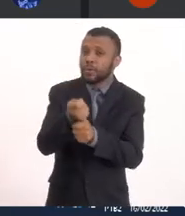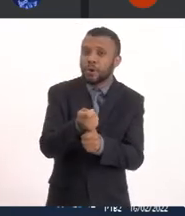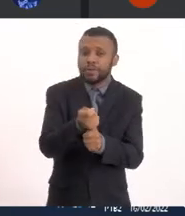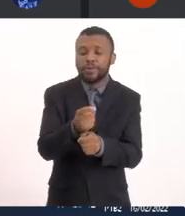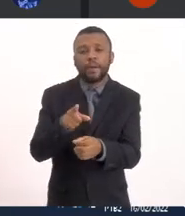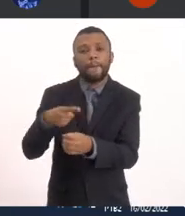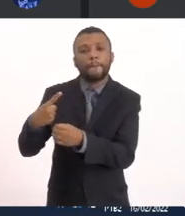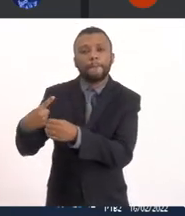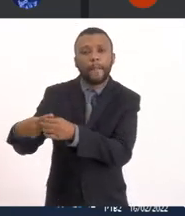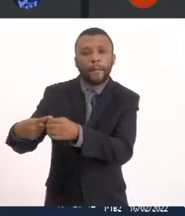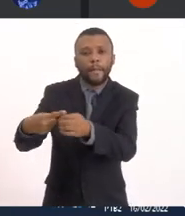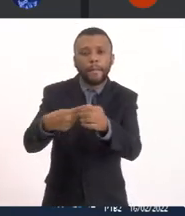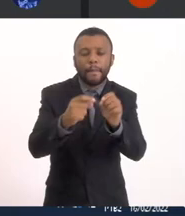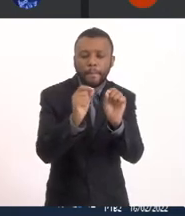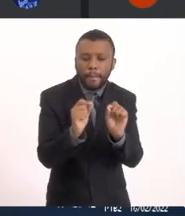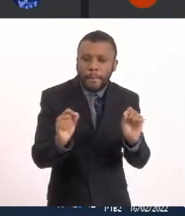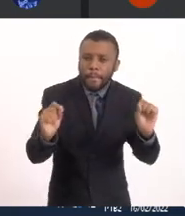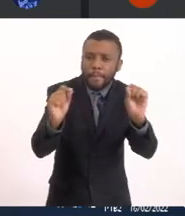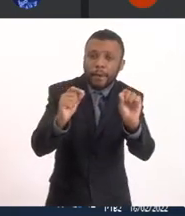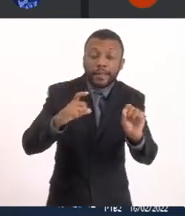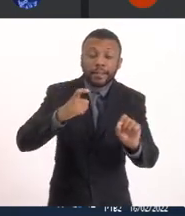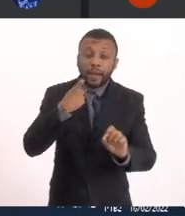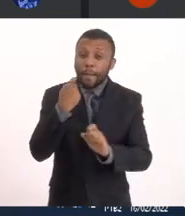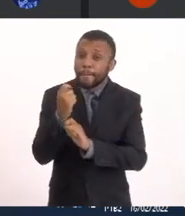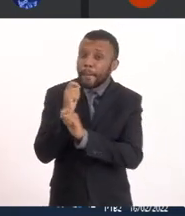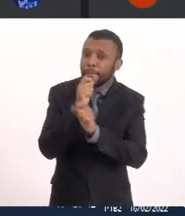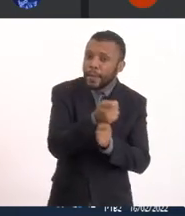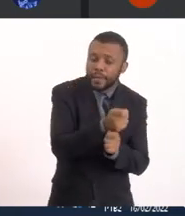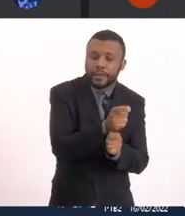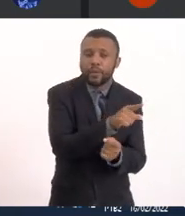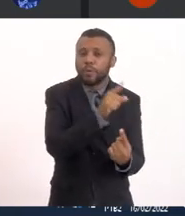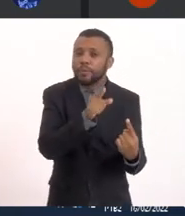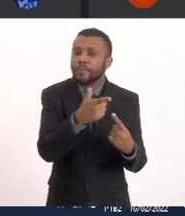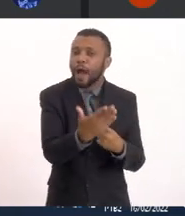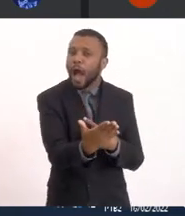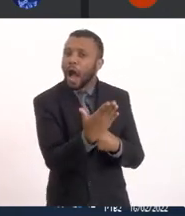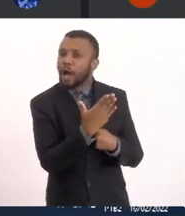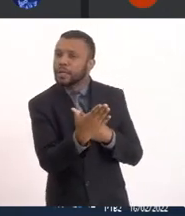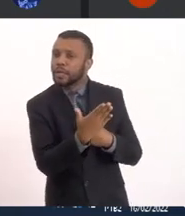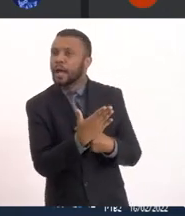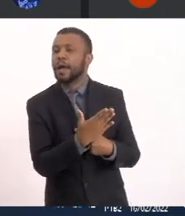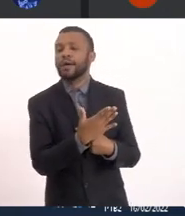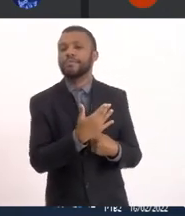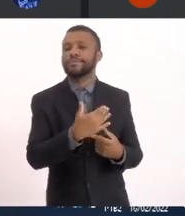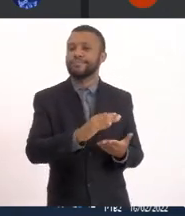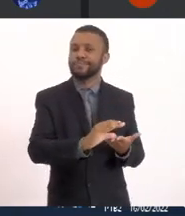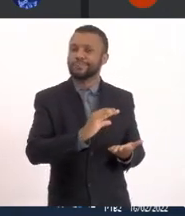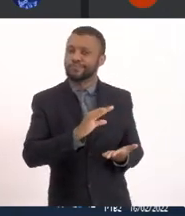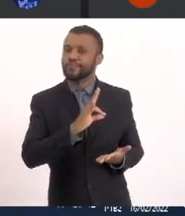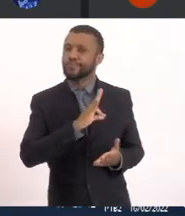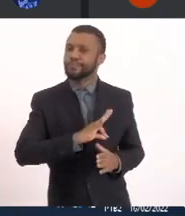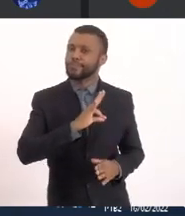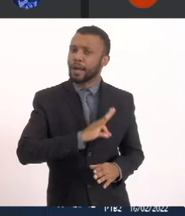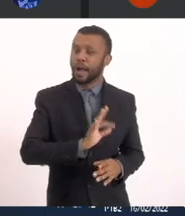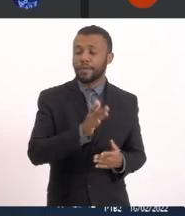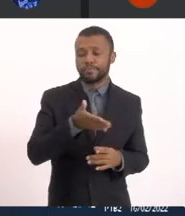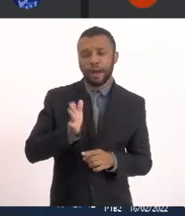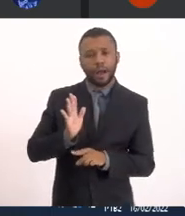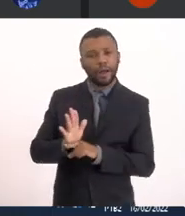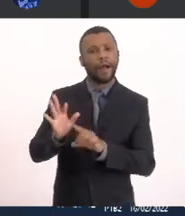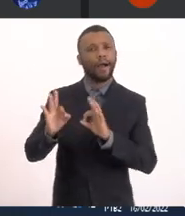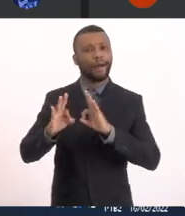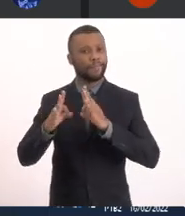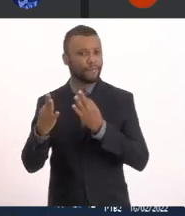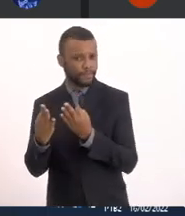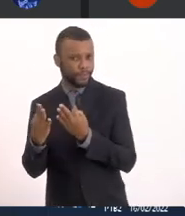pesca Uma alternativa Auxiliar Na sua subsistência E ao mesmo tempo